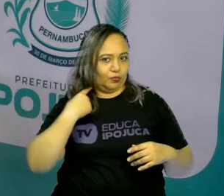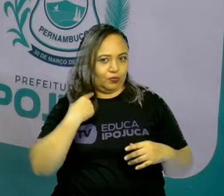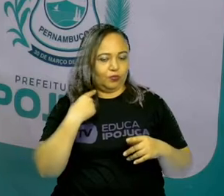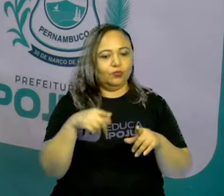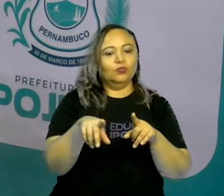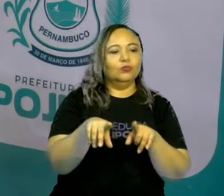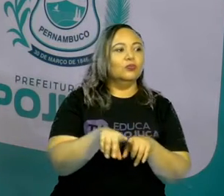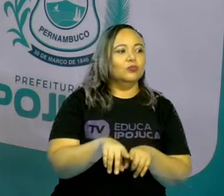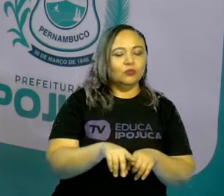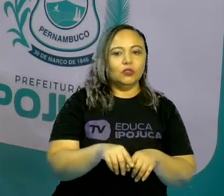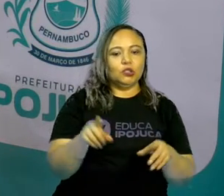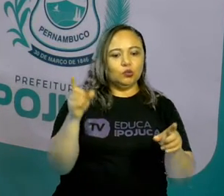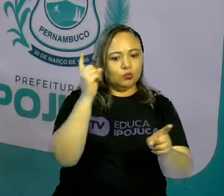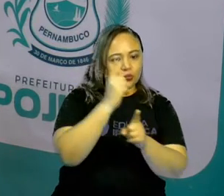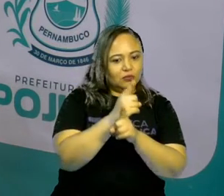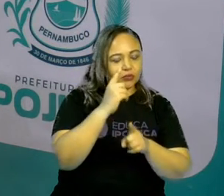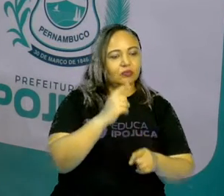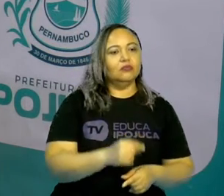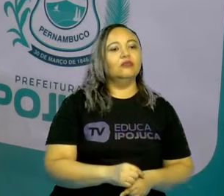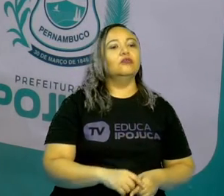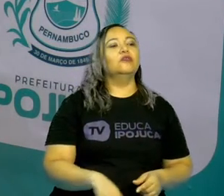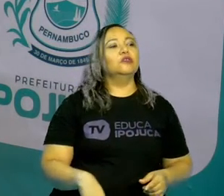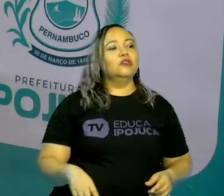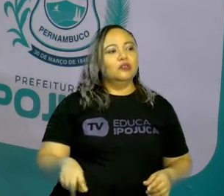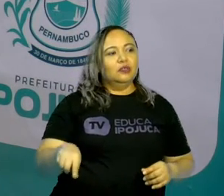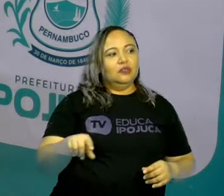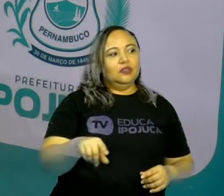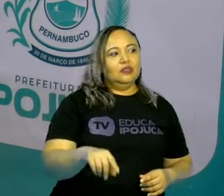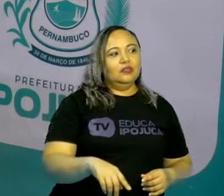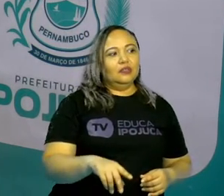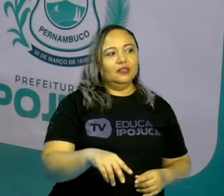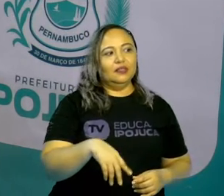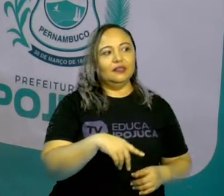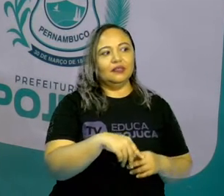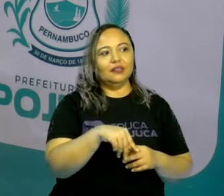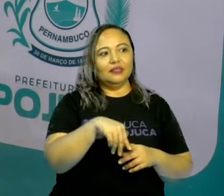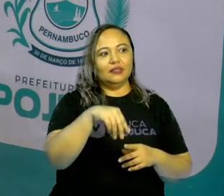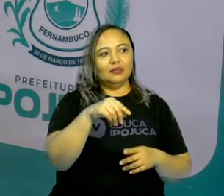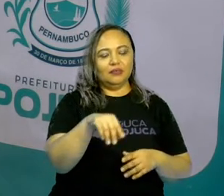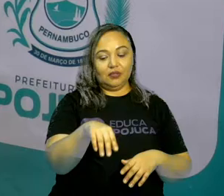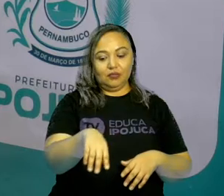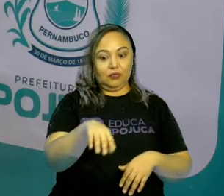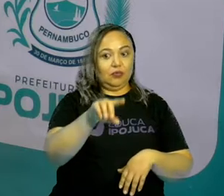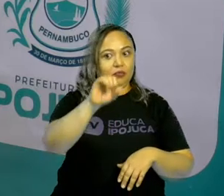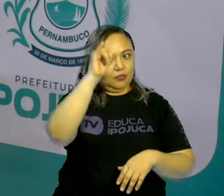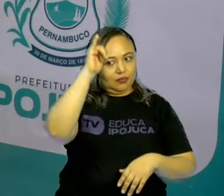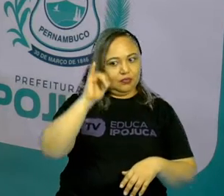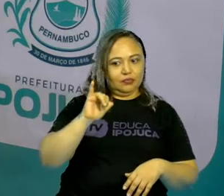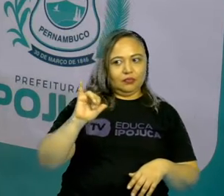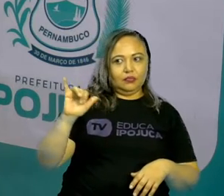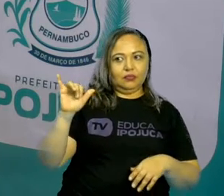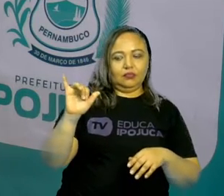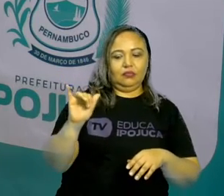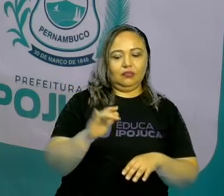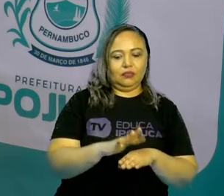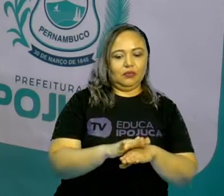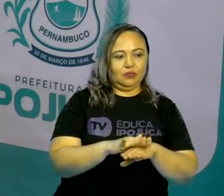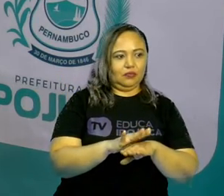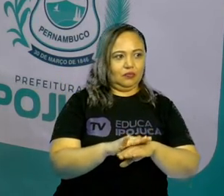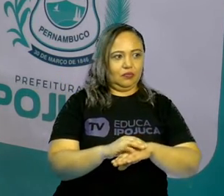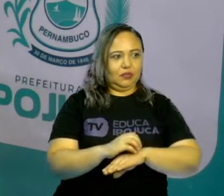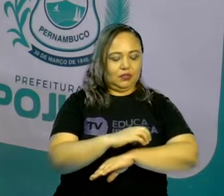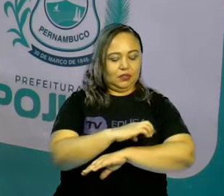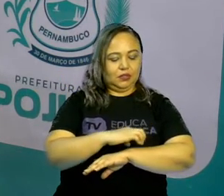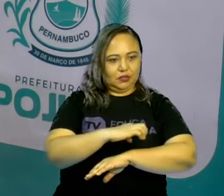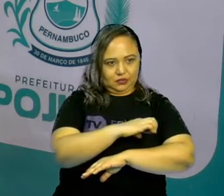os insetos também. Por isso que, pra gente não ter muita doença, né? Às vezes coceira, que